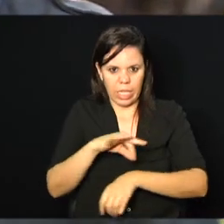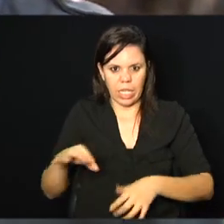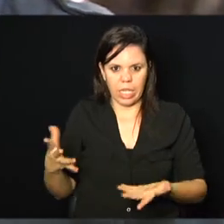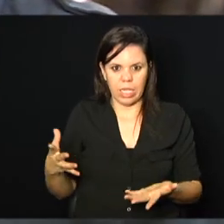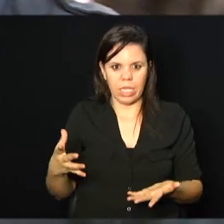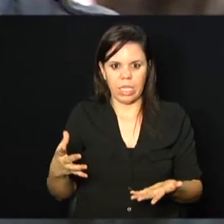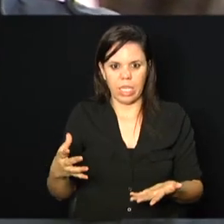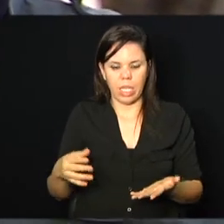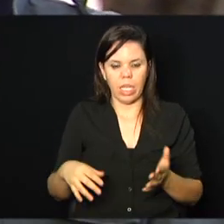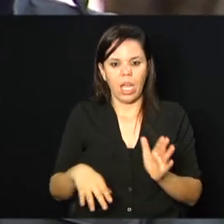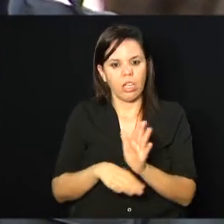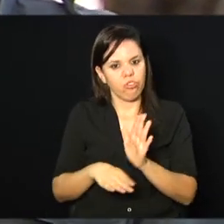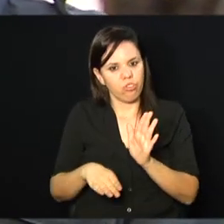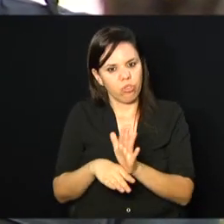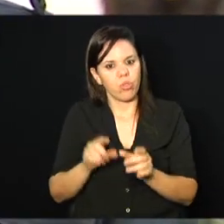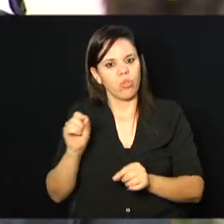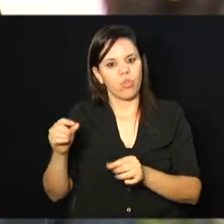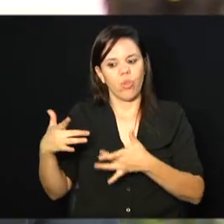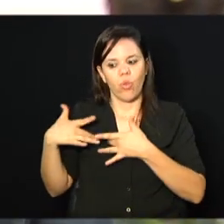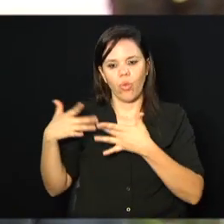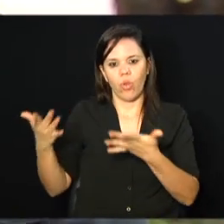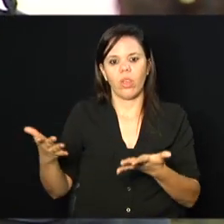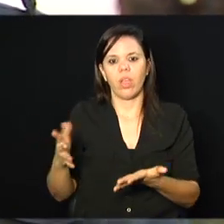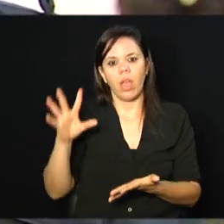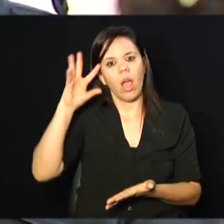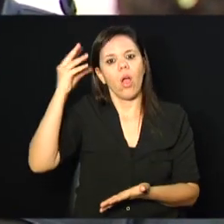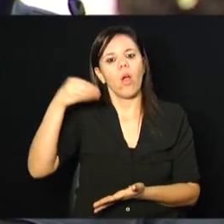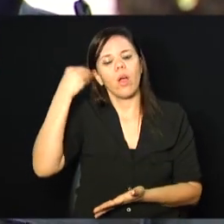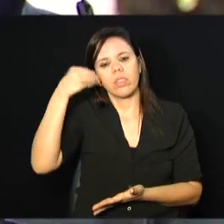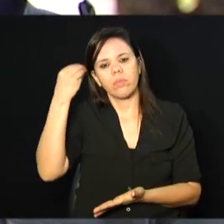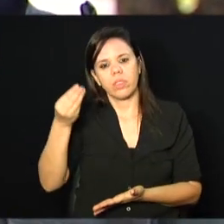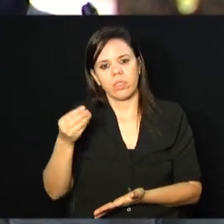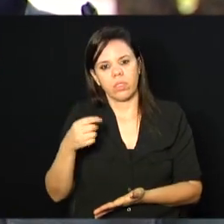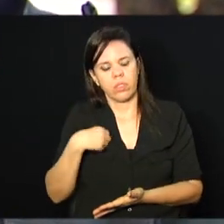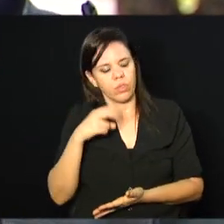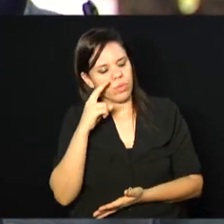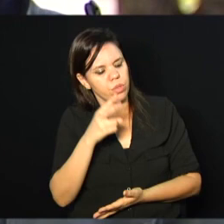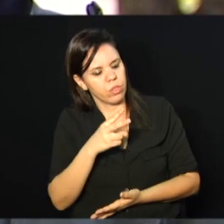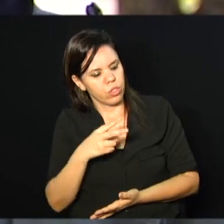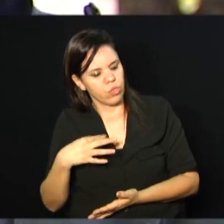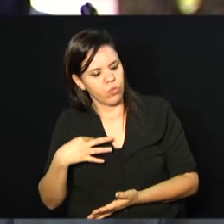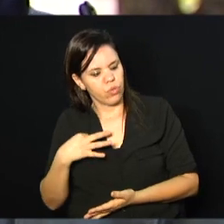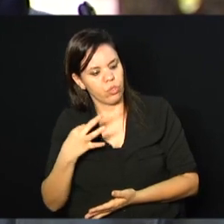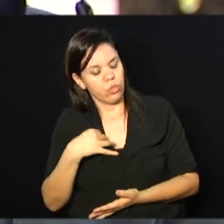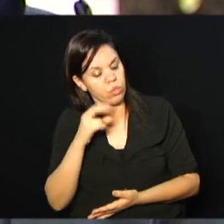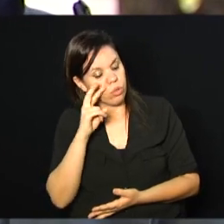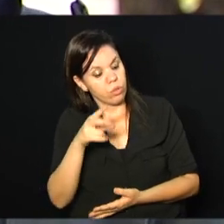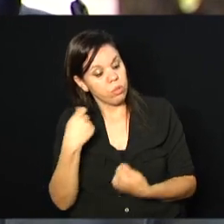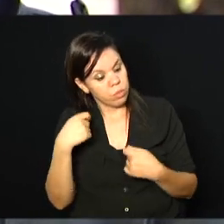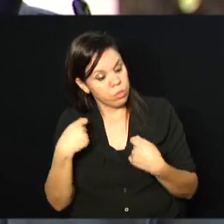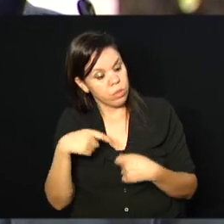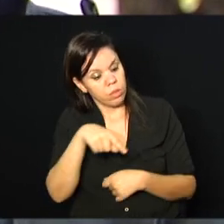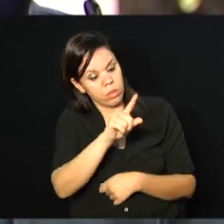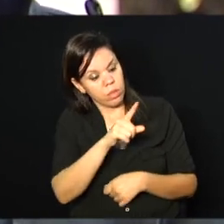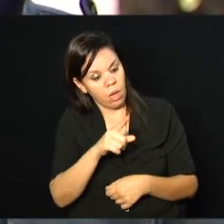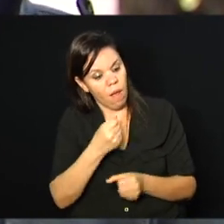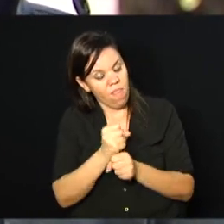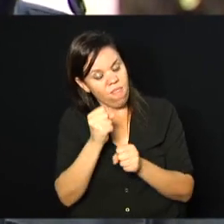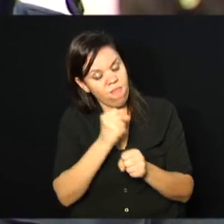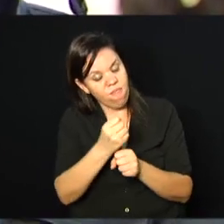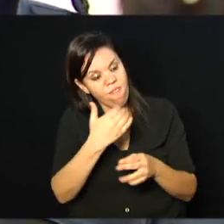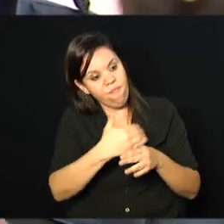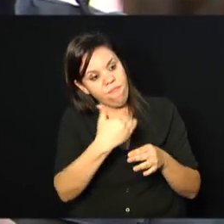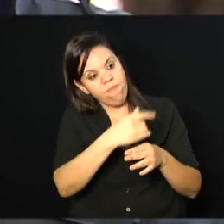Eu cheguei através de outros voluntários e que havia essa demanda, né? Pra fazer uma reforma na sede. E aí